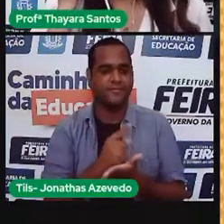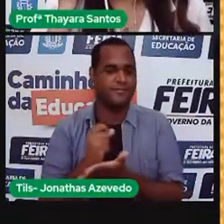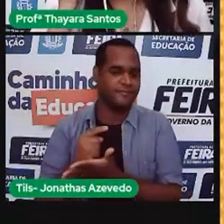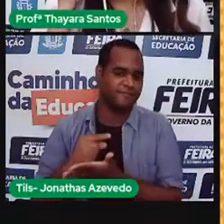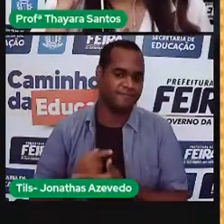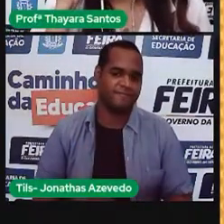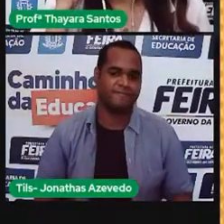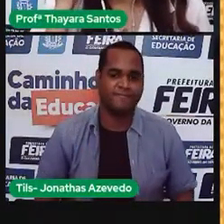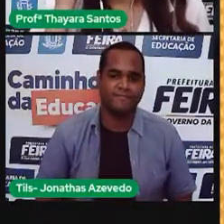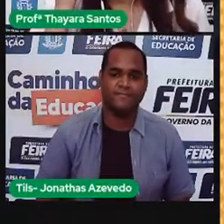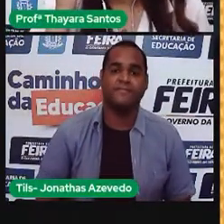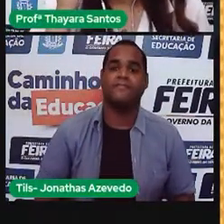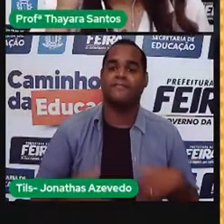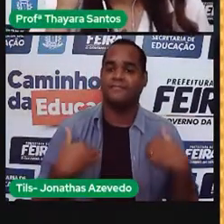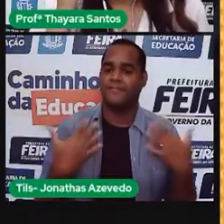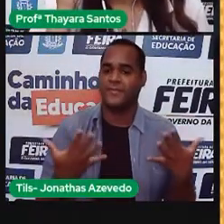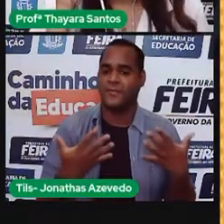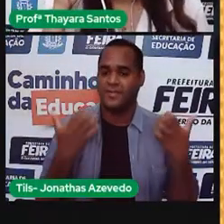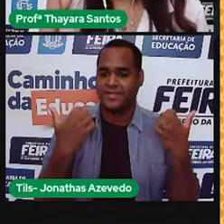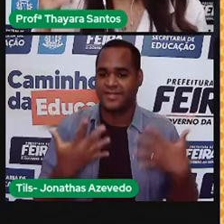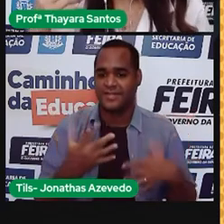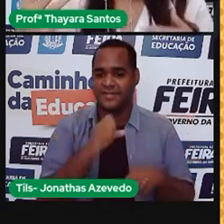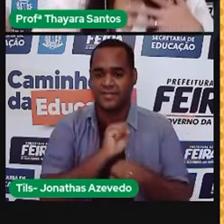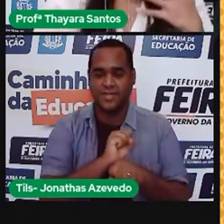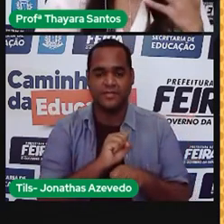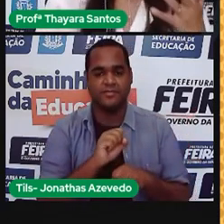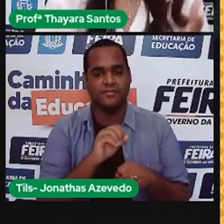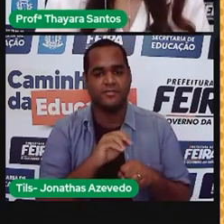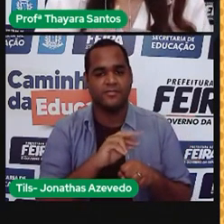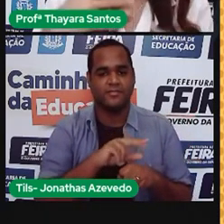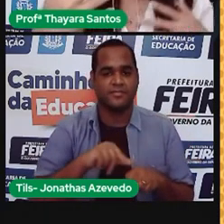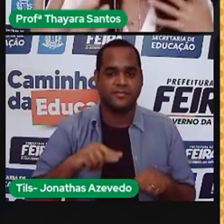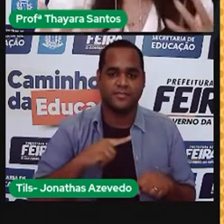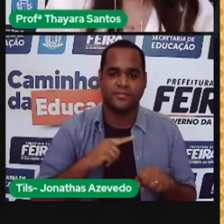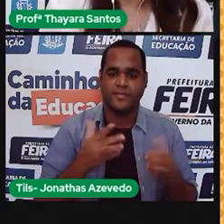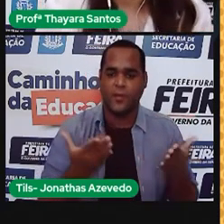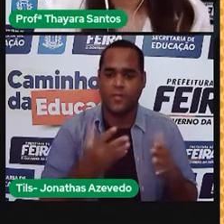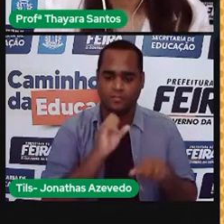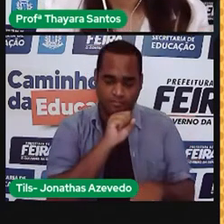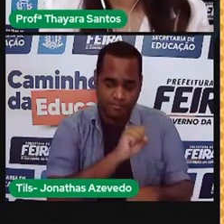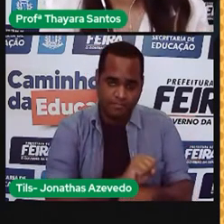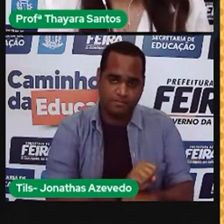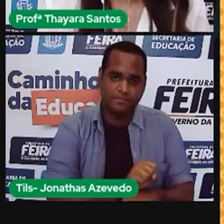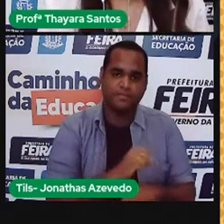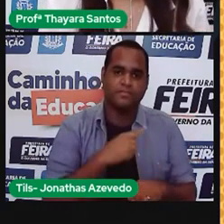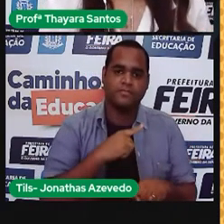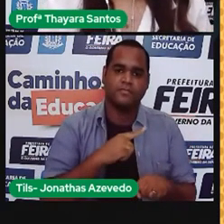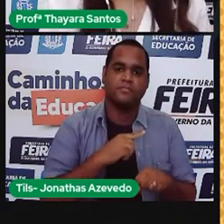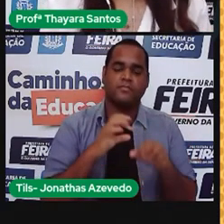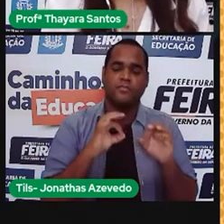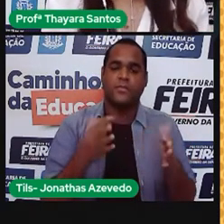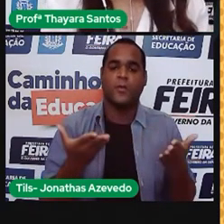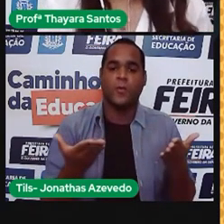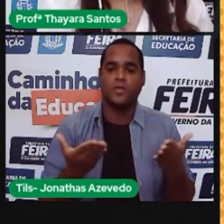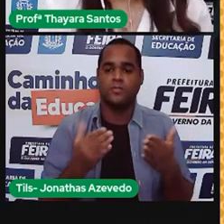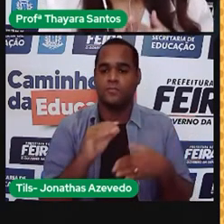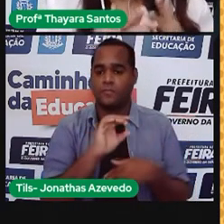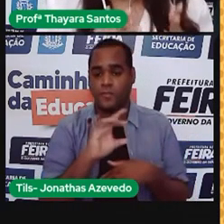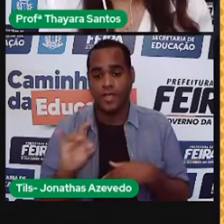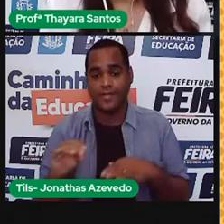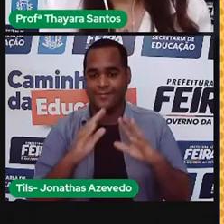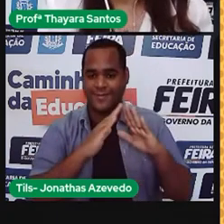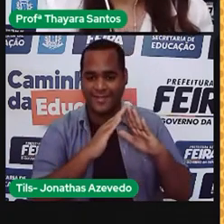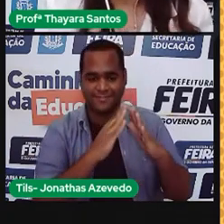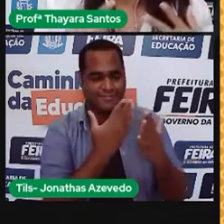Então, pessoal, hoje a gente vai parar por aqui, né? Eu com vocês. A gente para por aqui. Mas vocês vão ficar agora com os